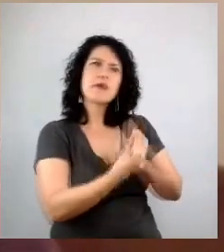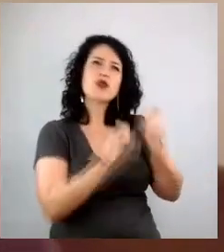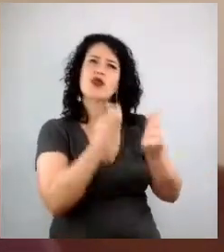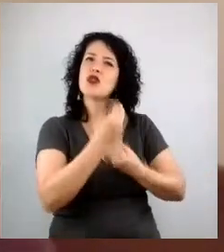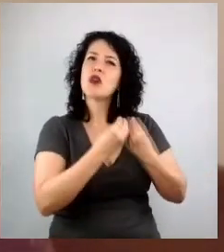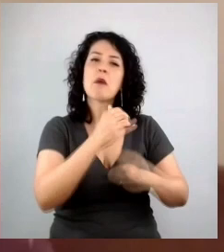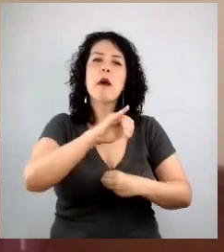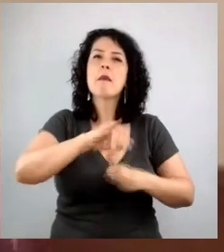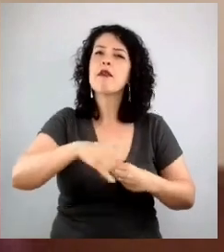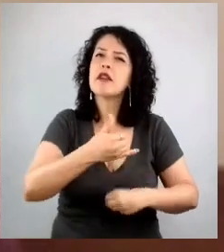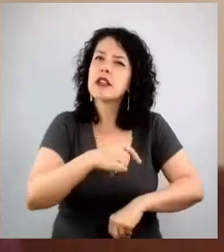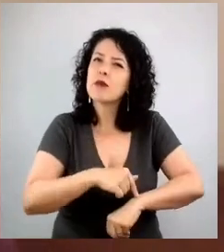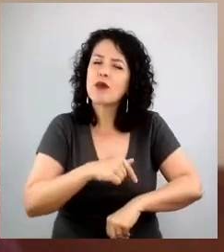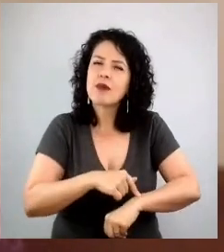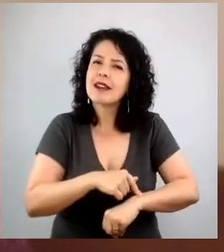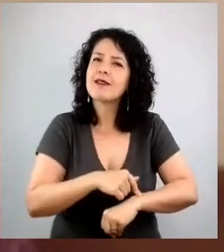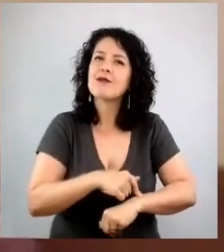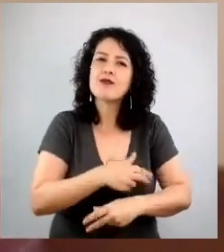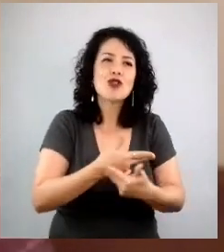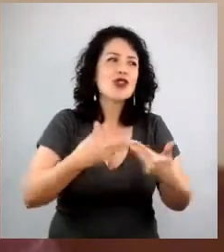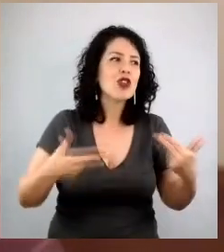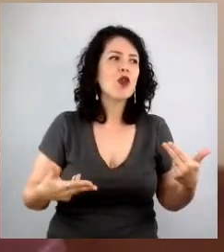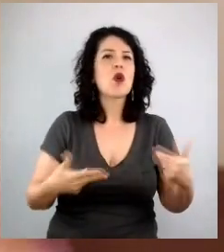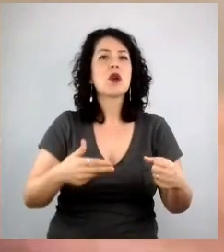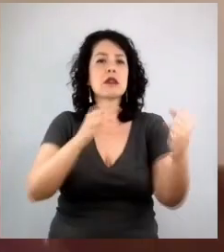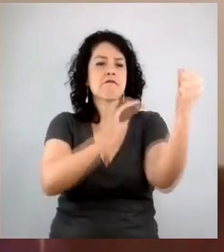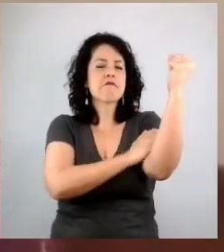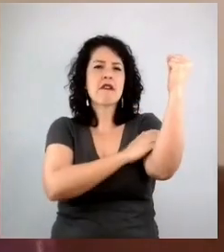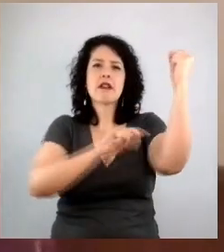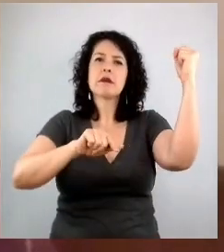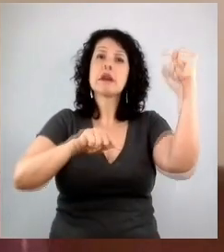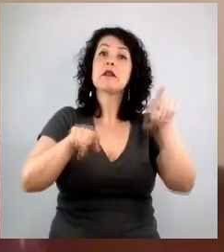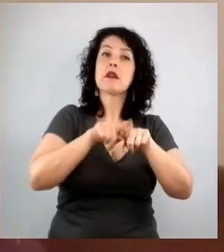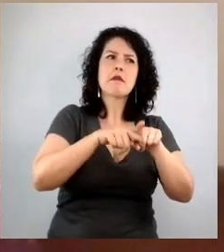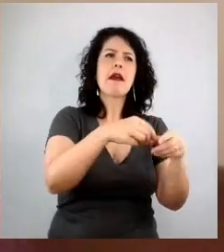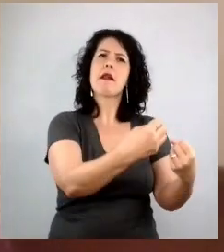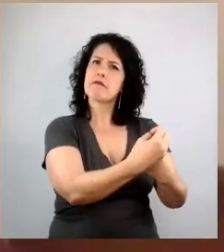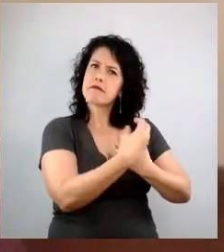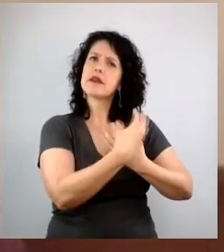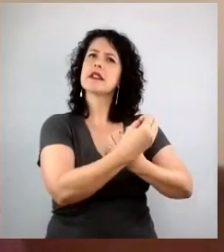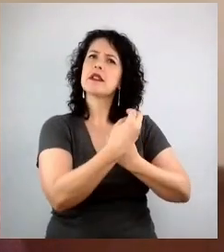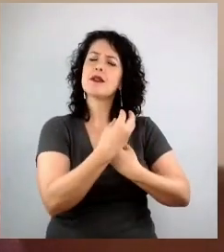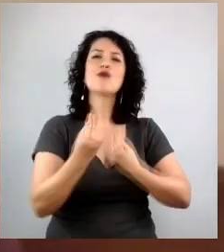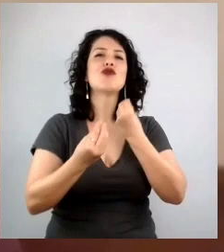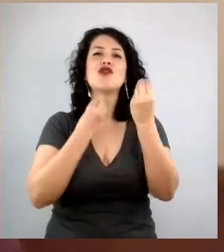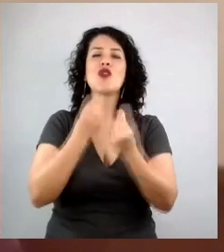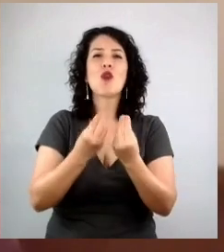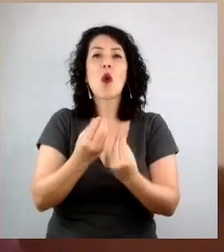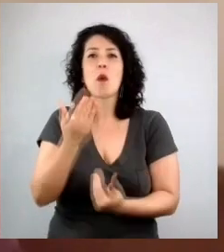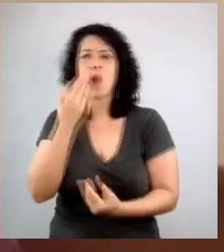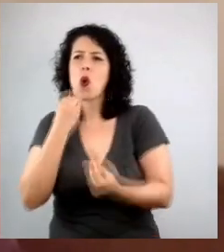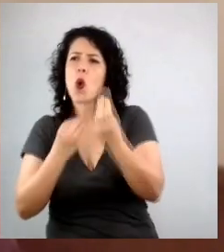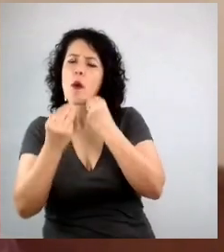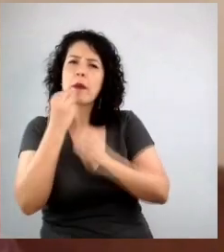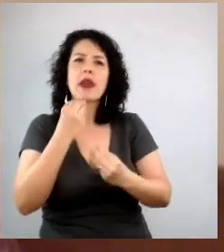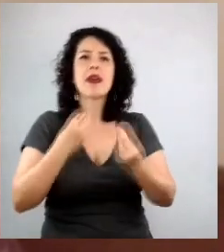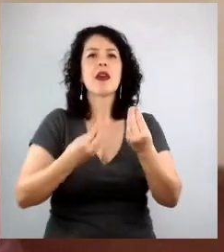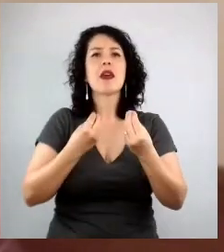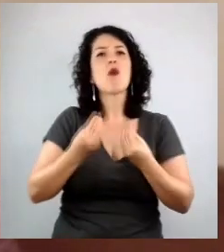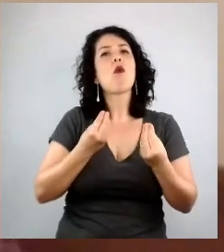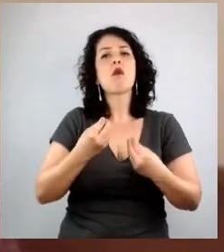que eu nunca imaginava, há 20 anos atrás. Aprendi sobre como comer, sobre se cuidar, enfim, muita coisa.